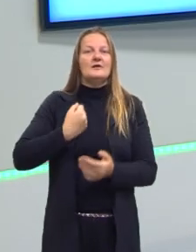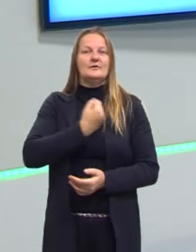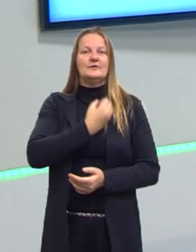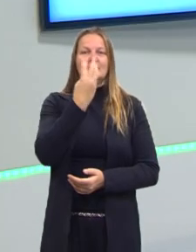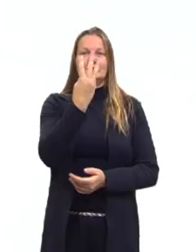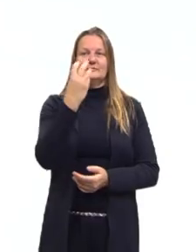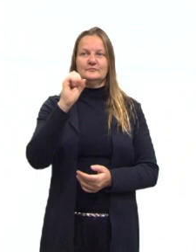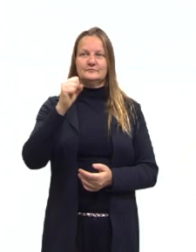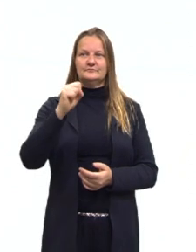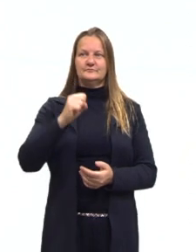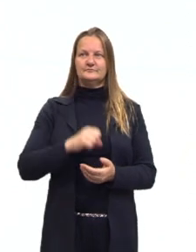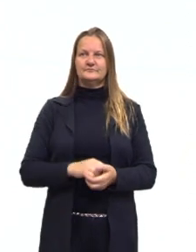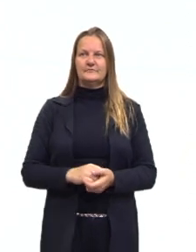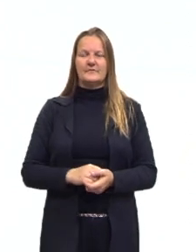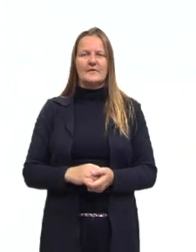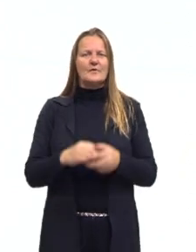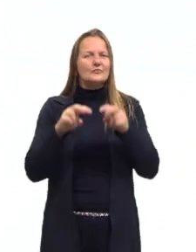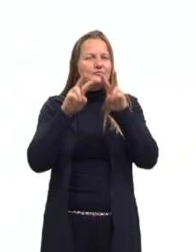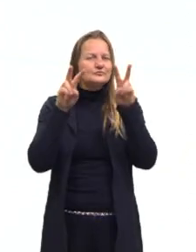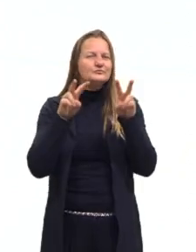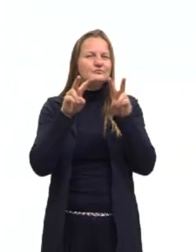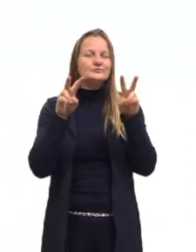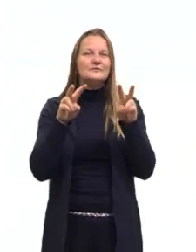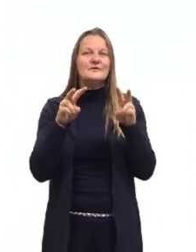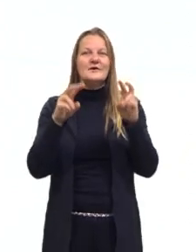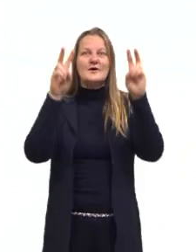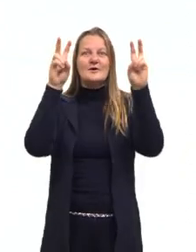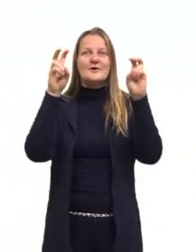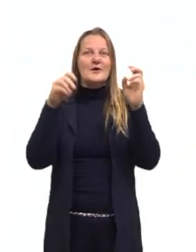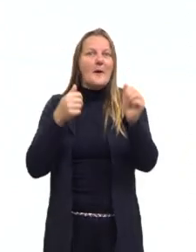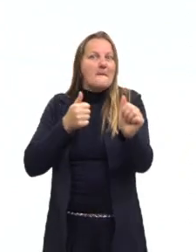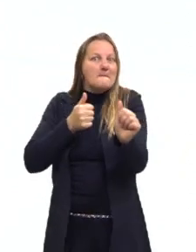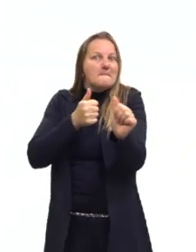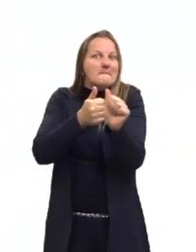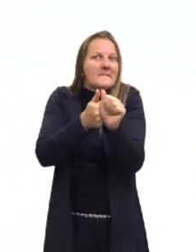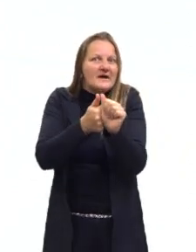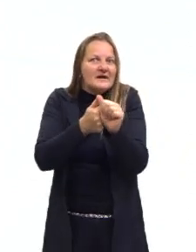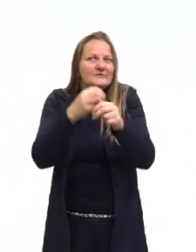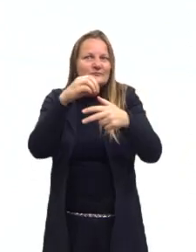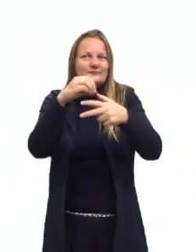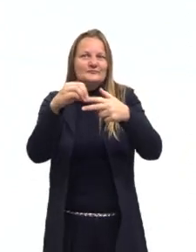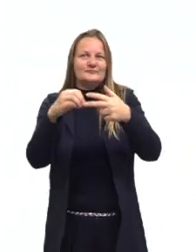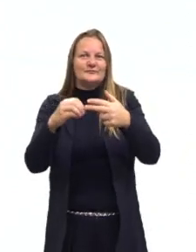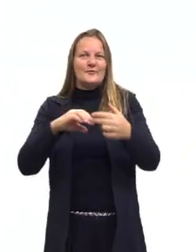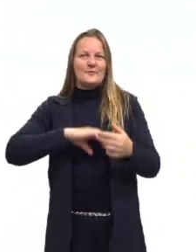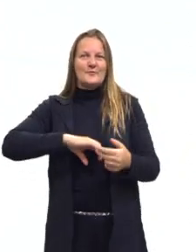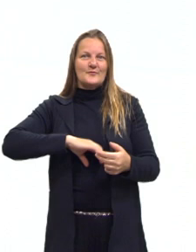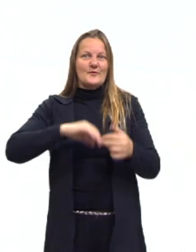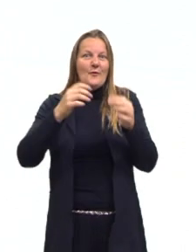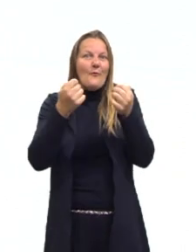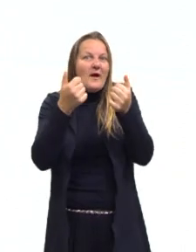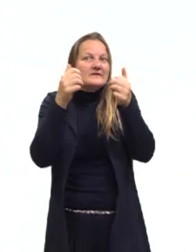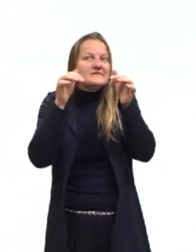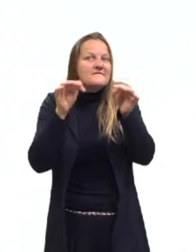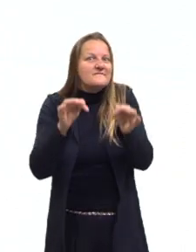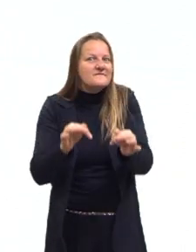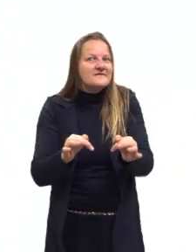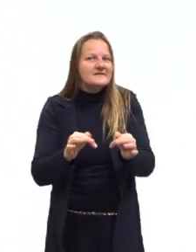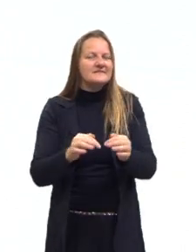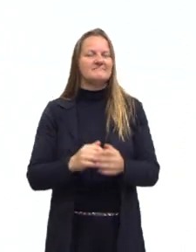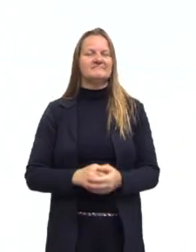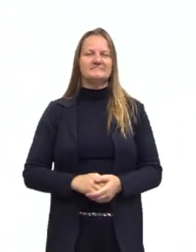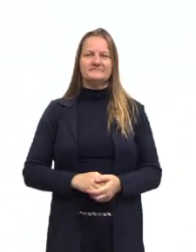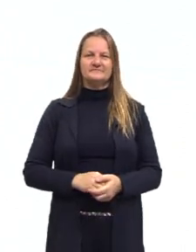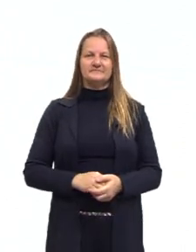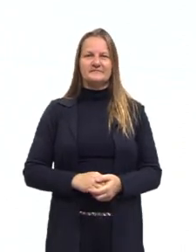38. A gente já está vendo ali, né? A linha de chegada das nossas aulas de língua portuguesa. A gente já está quase lá.